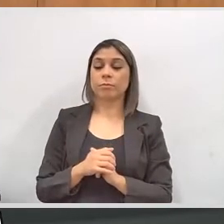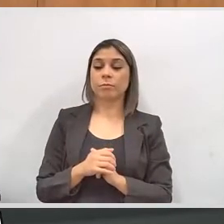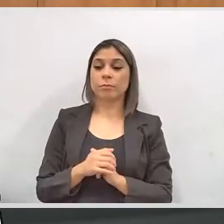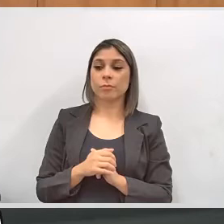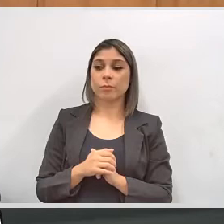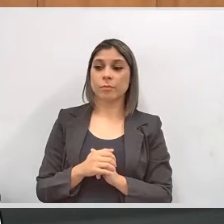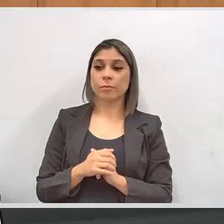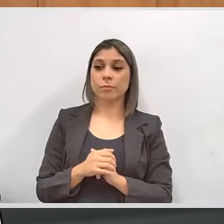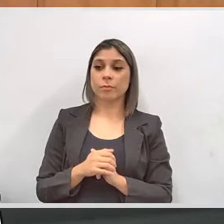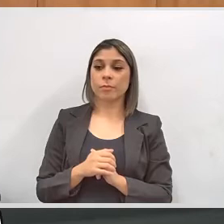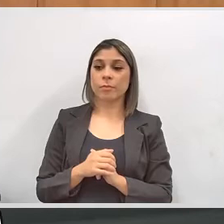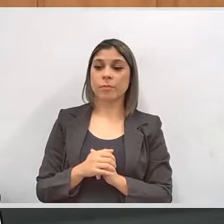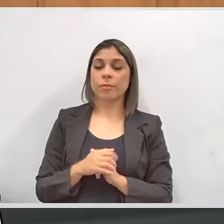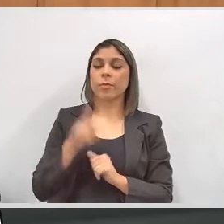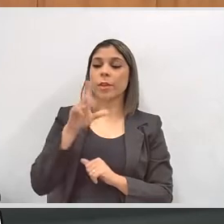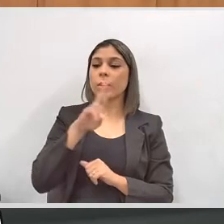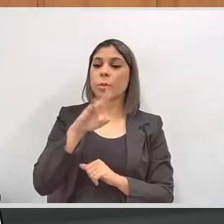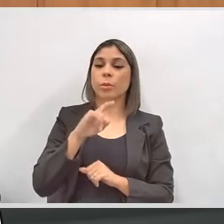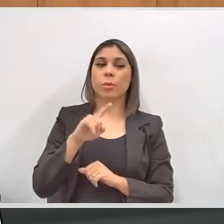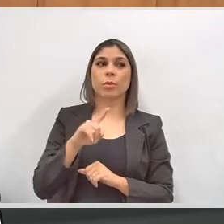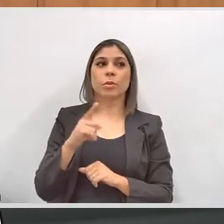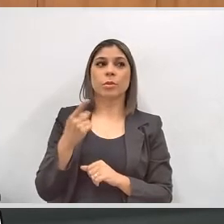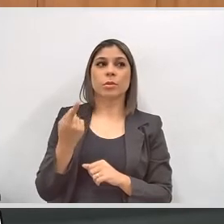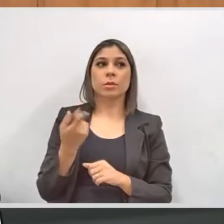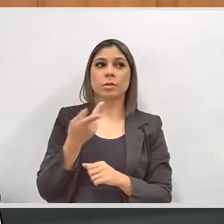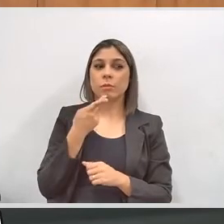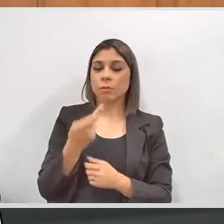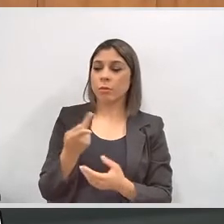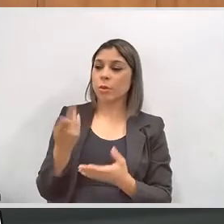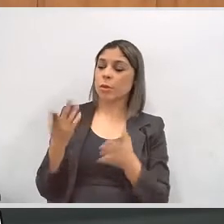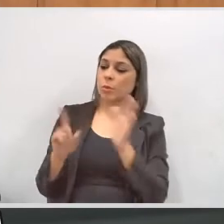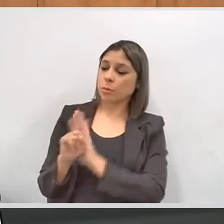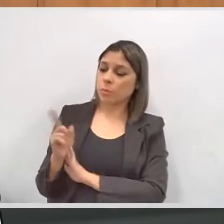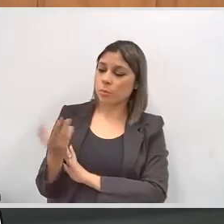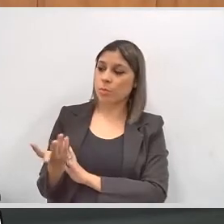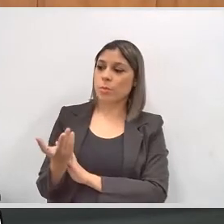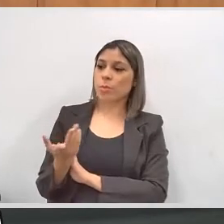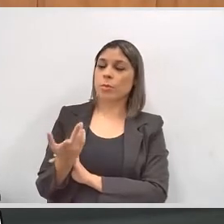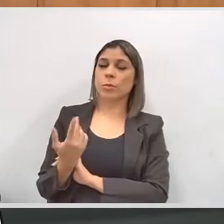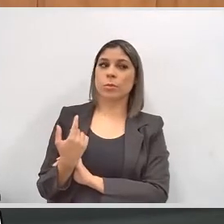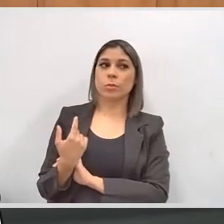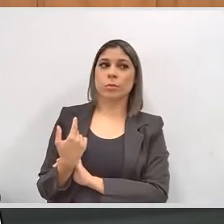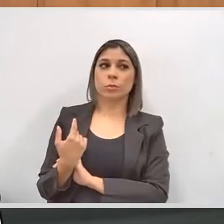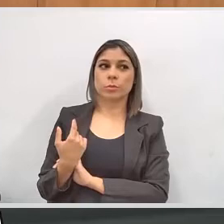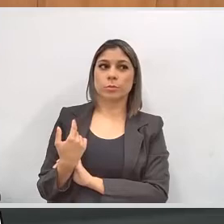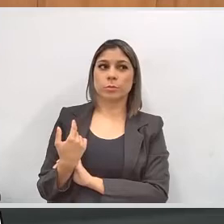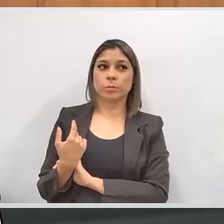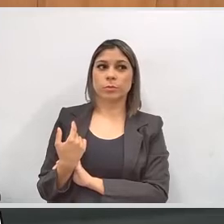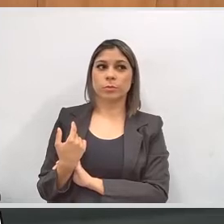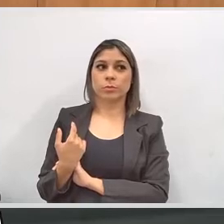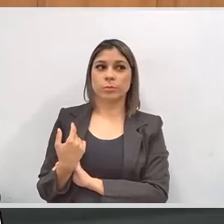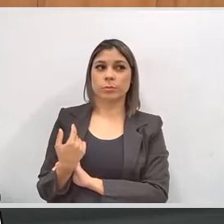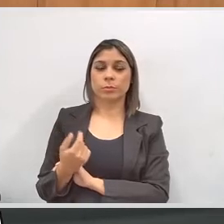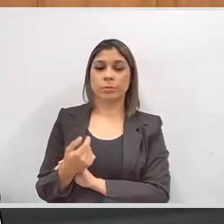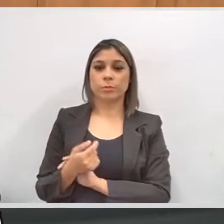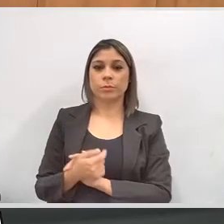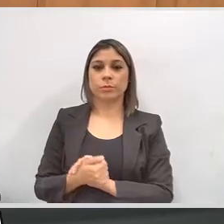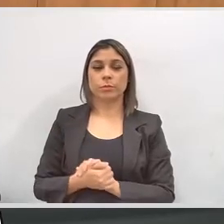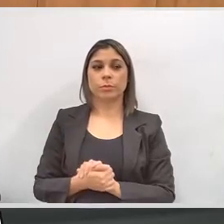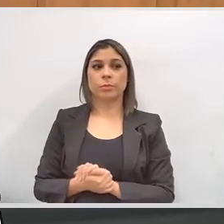Eu tenho uma... O doutor Luiz Fernando gostaria ainda de aproveitar a presença da senhora e fazer um